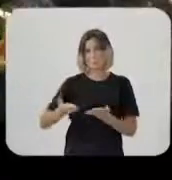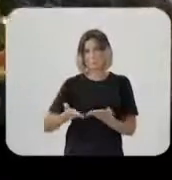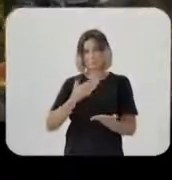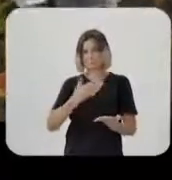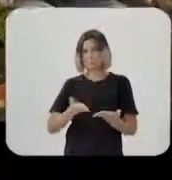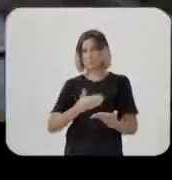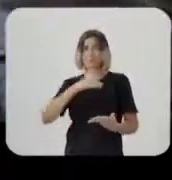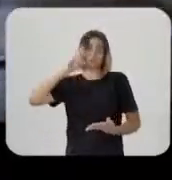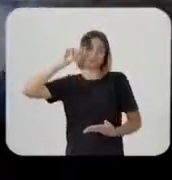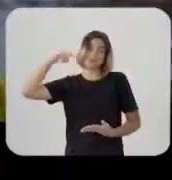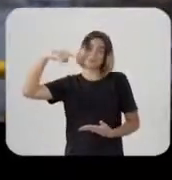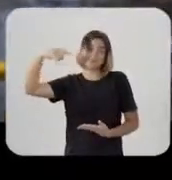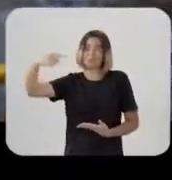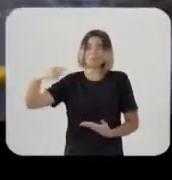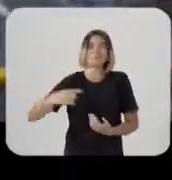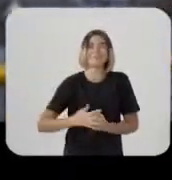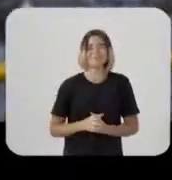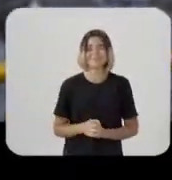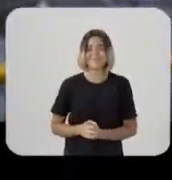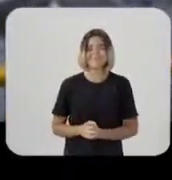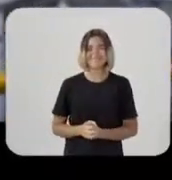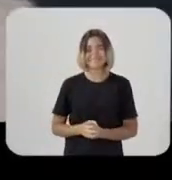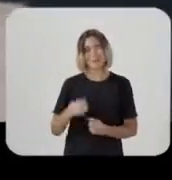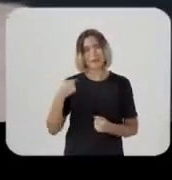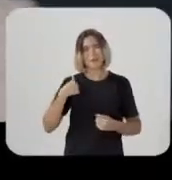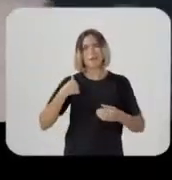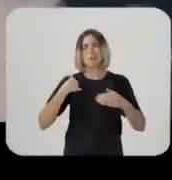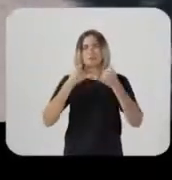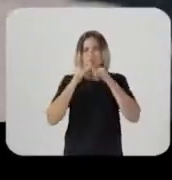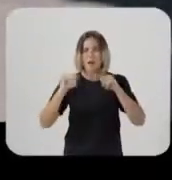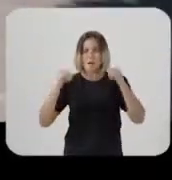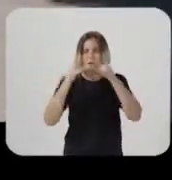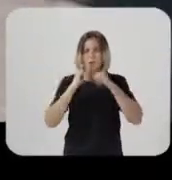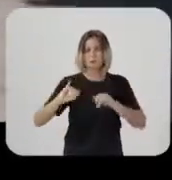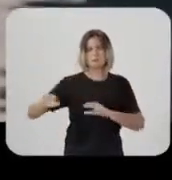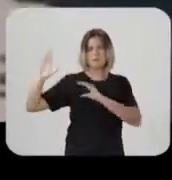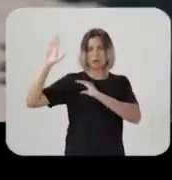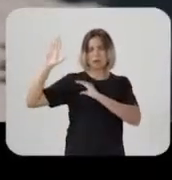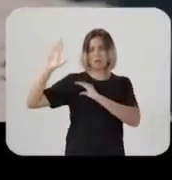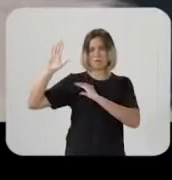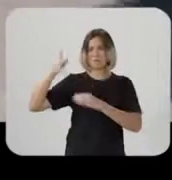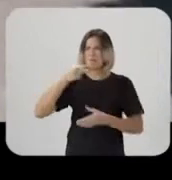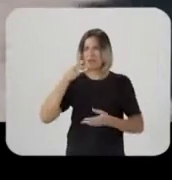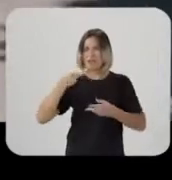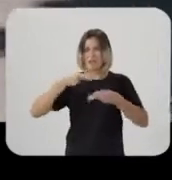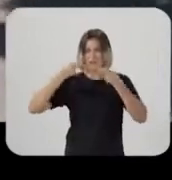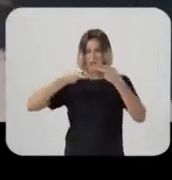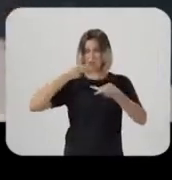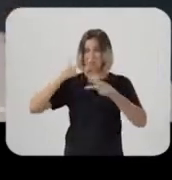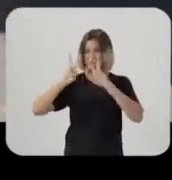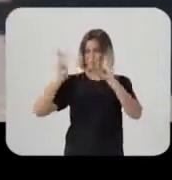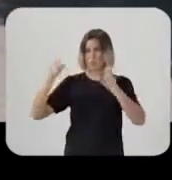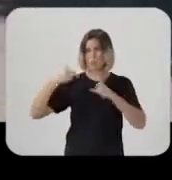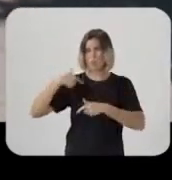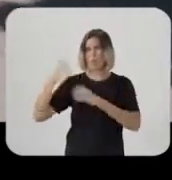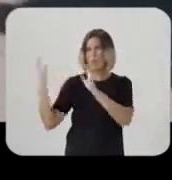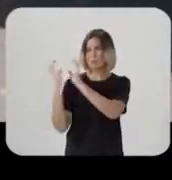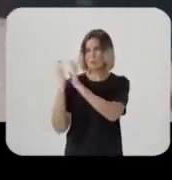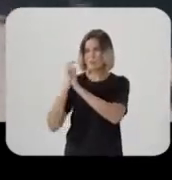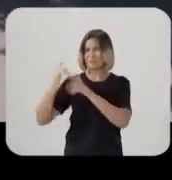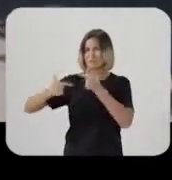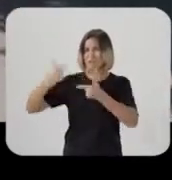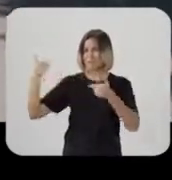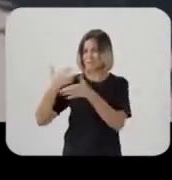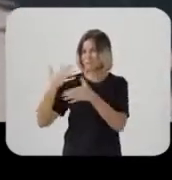E vira páginas todos os dias. Passei a campanha inteira assistindo como os candidatos adversários. E juriavam nossa cidade e o nosso